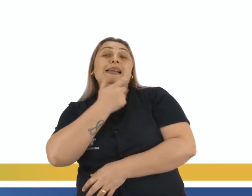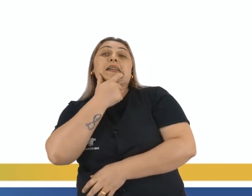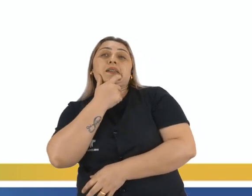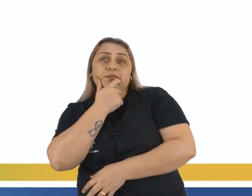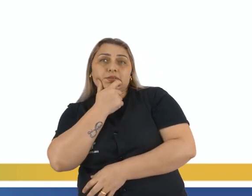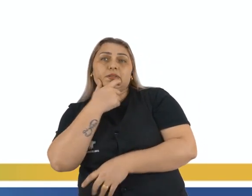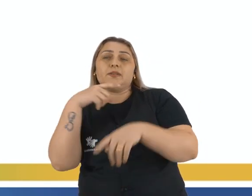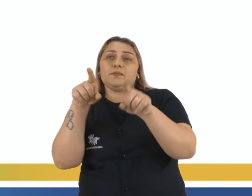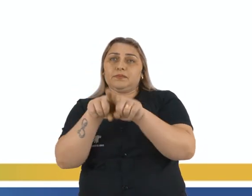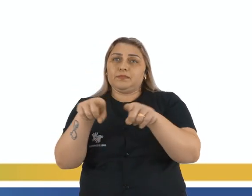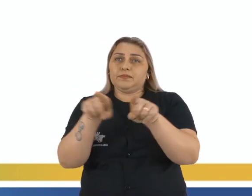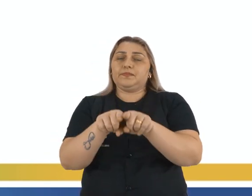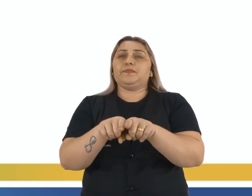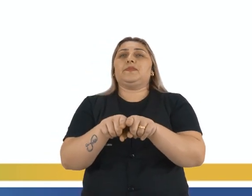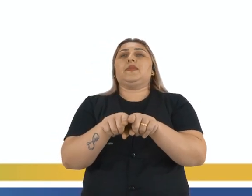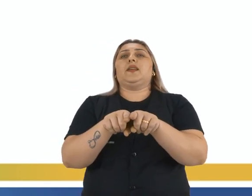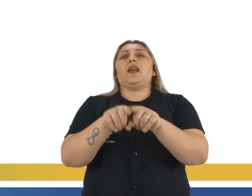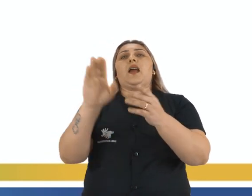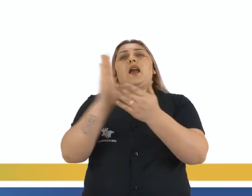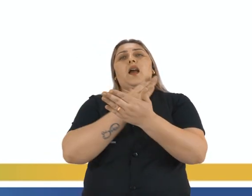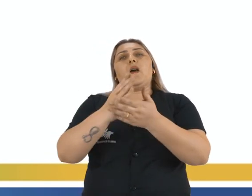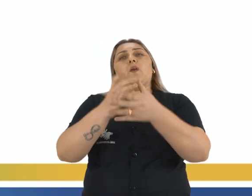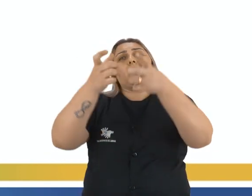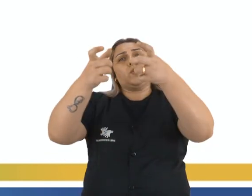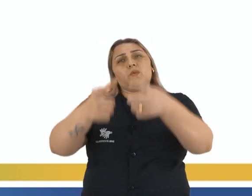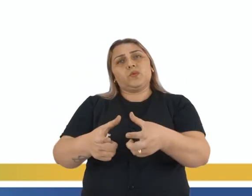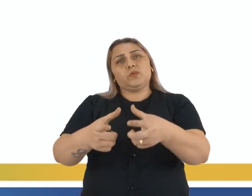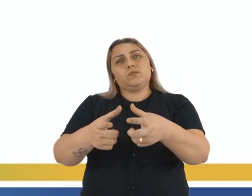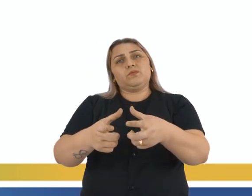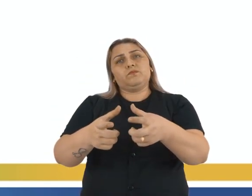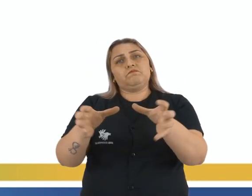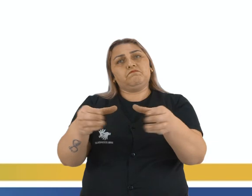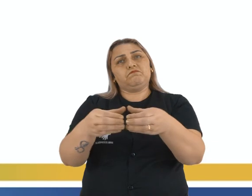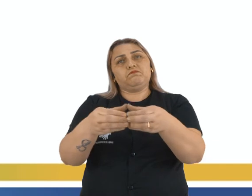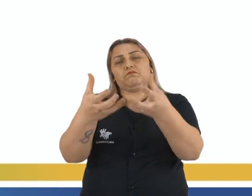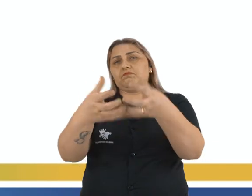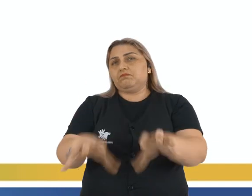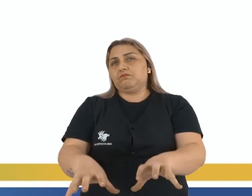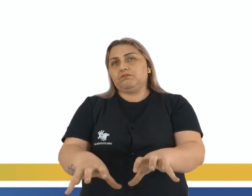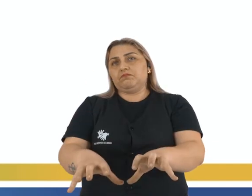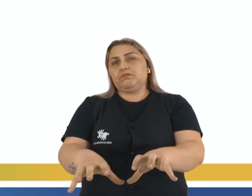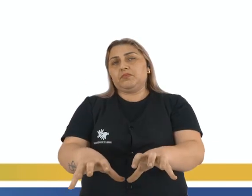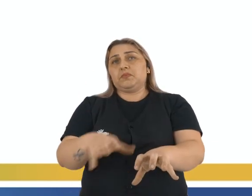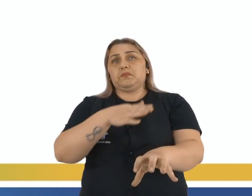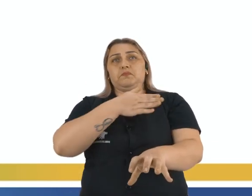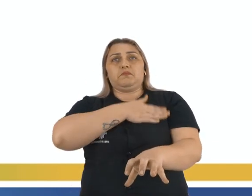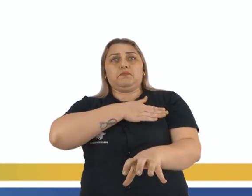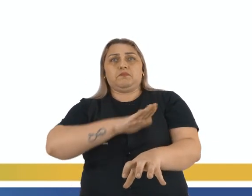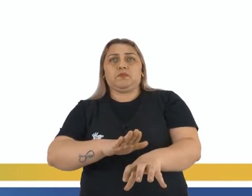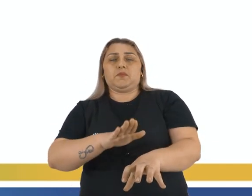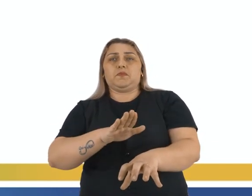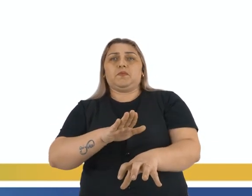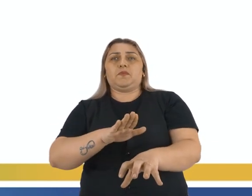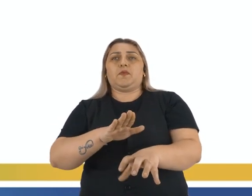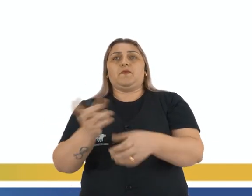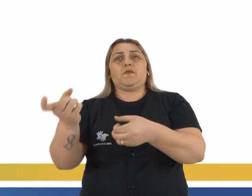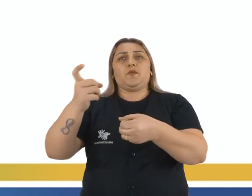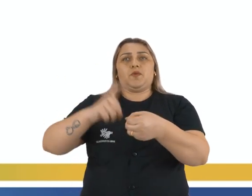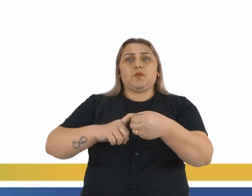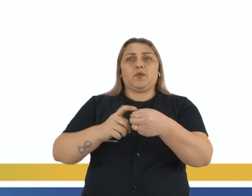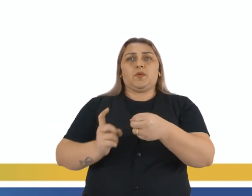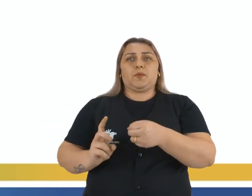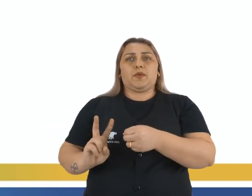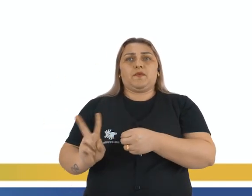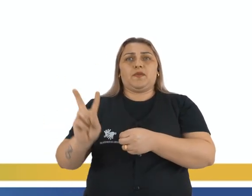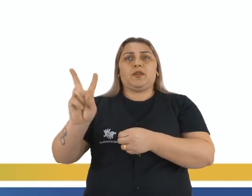também, alguns grupos locais não quiseram aderir a essa ideia. Então, Simão Bolíva não gostou muito, ficou chateado, voltou para a Venezuela